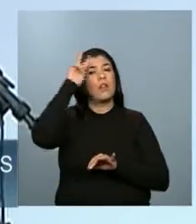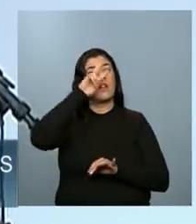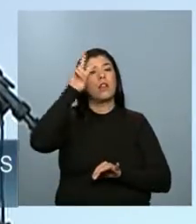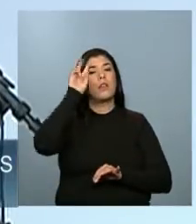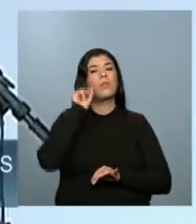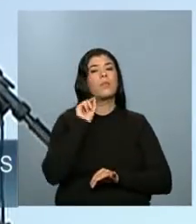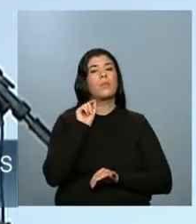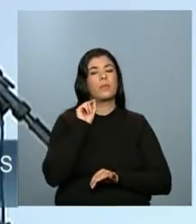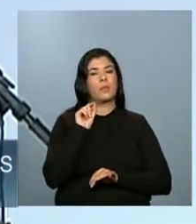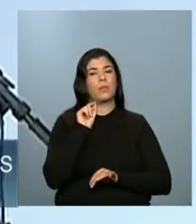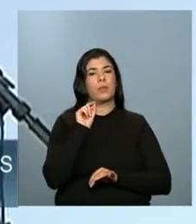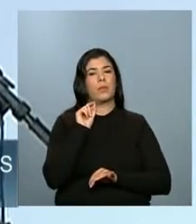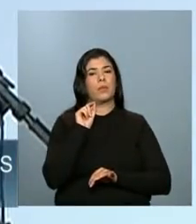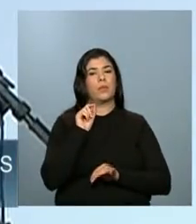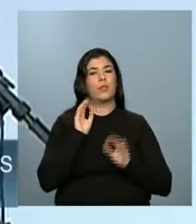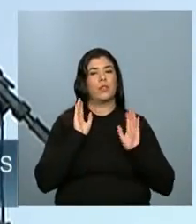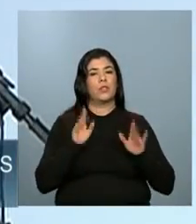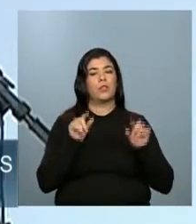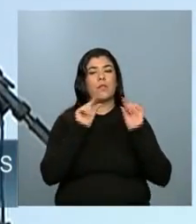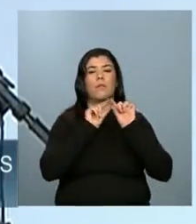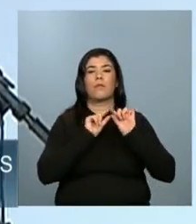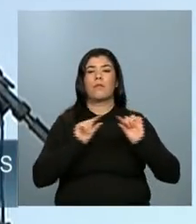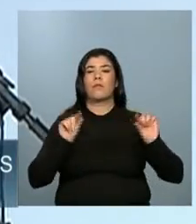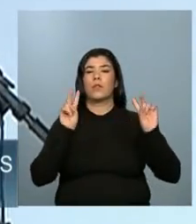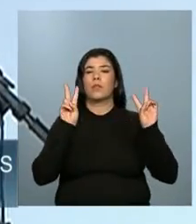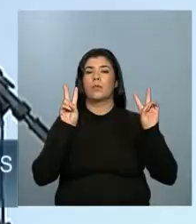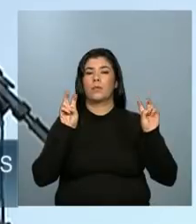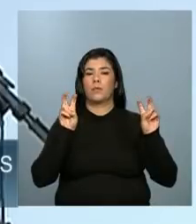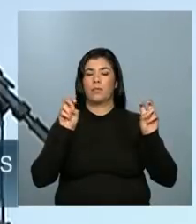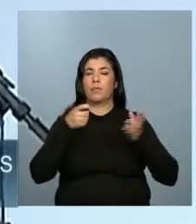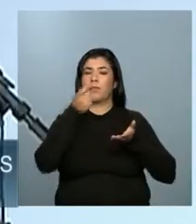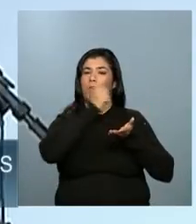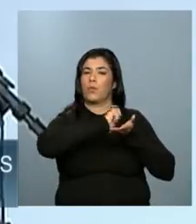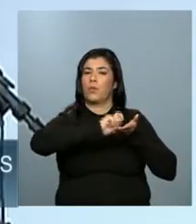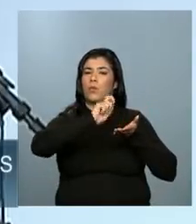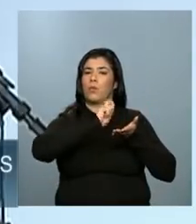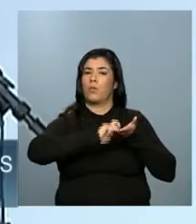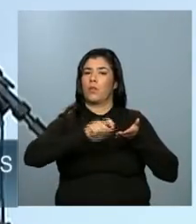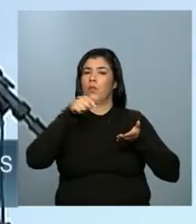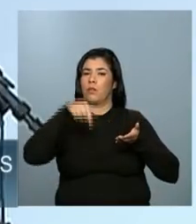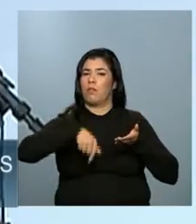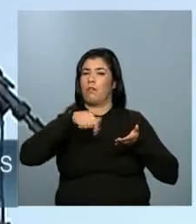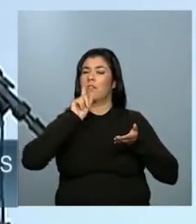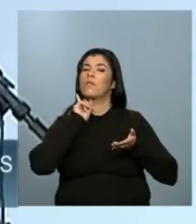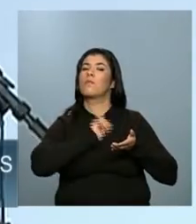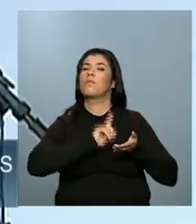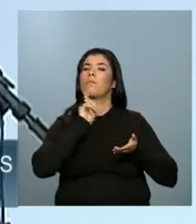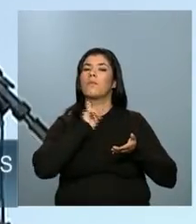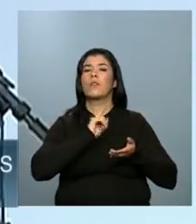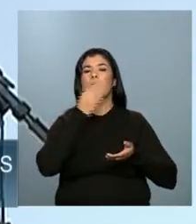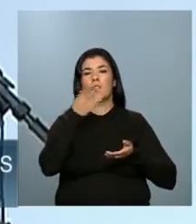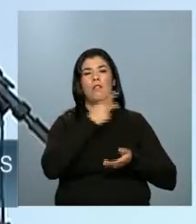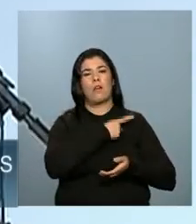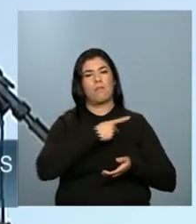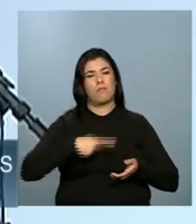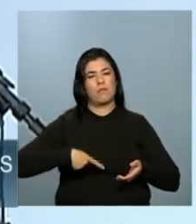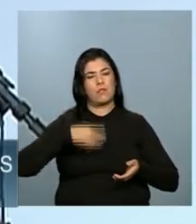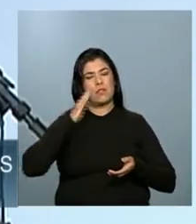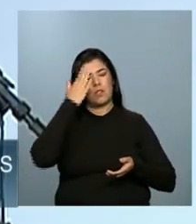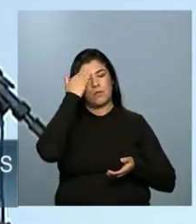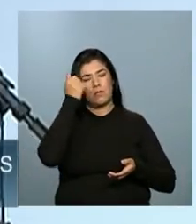aqui uma frase de um escritor mineiro, de quem a Presidenta gosta muito,